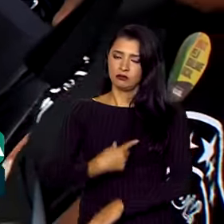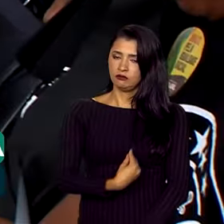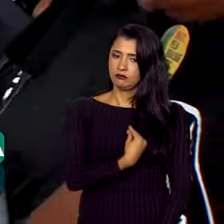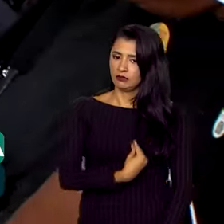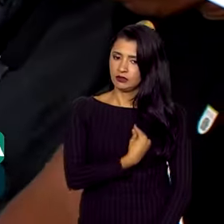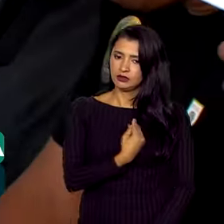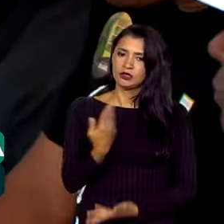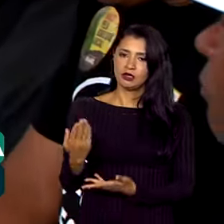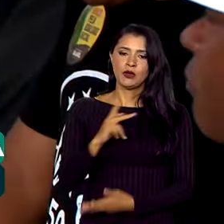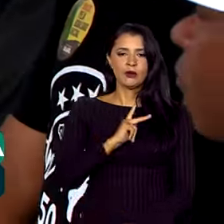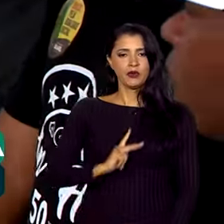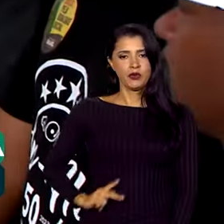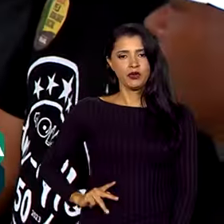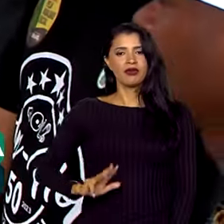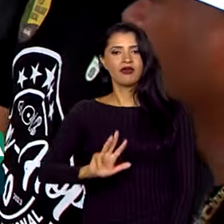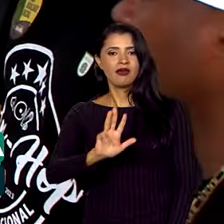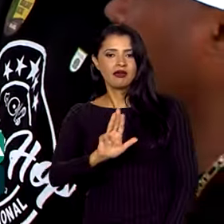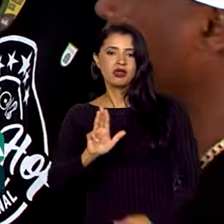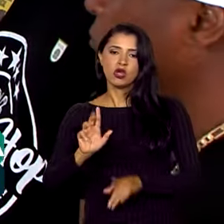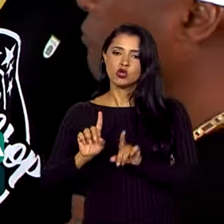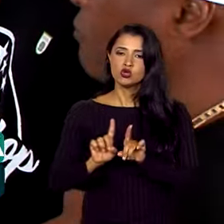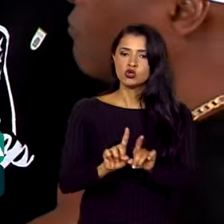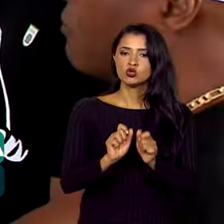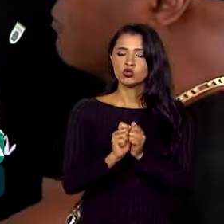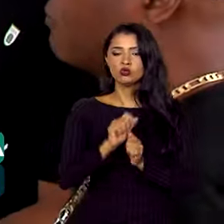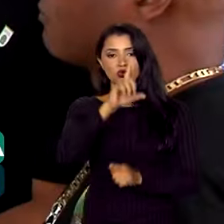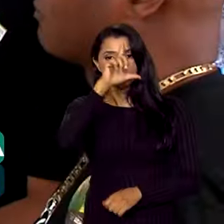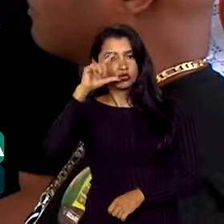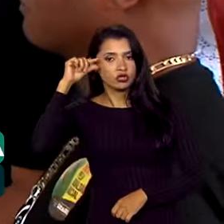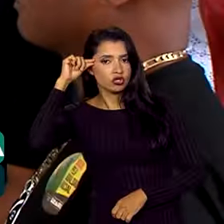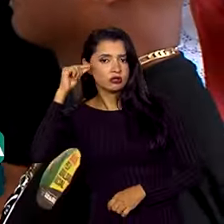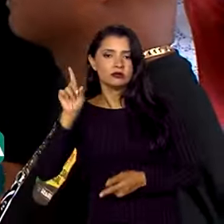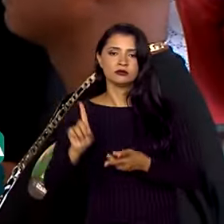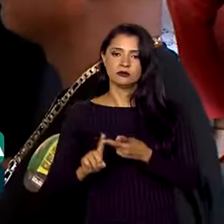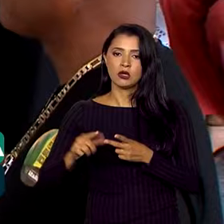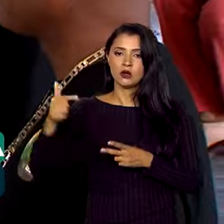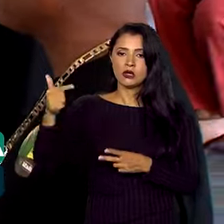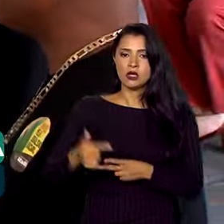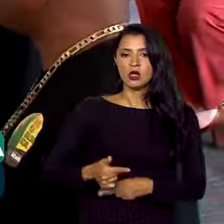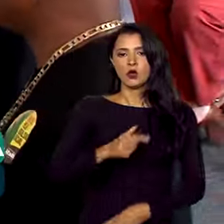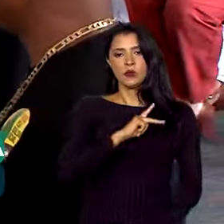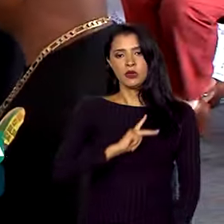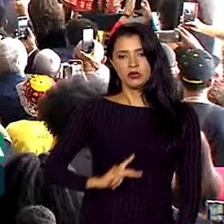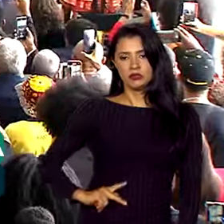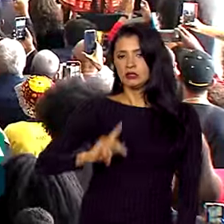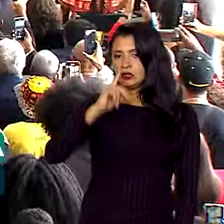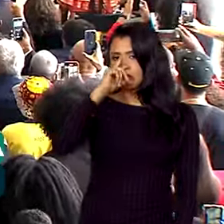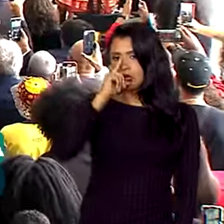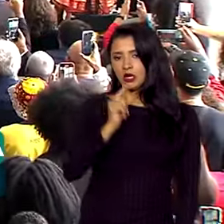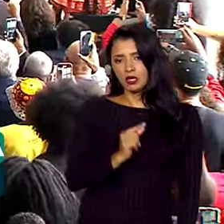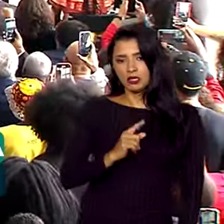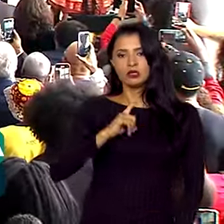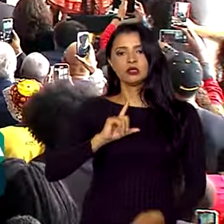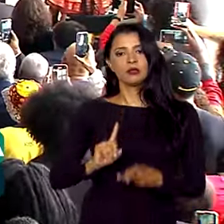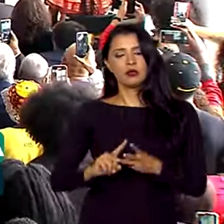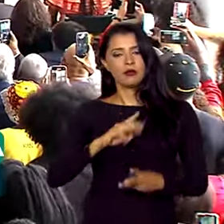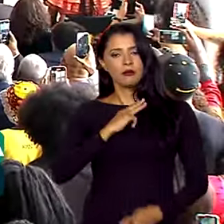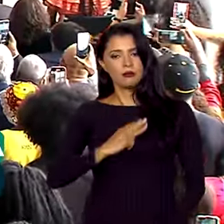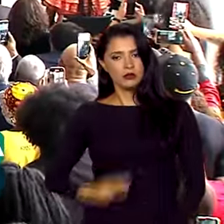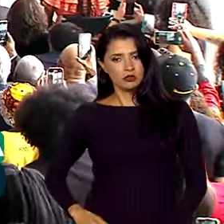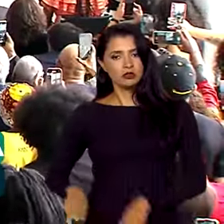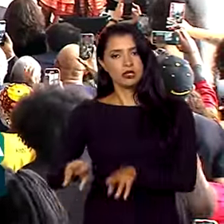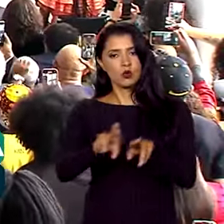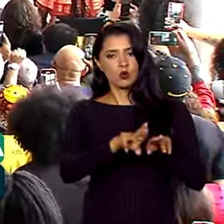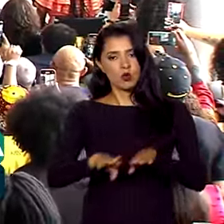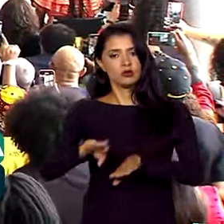presença do presidente Lula, acompanhado de Janja da Silva, do vice-presidente Geraldo Alckmin, das ministras da Igualdade